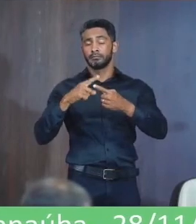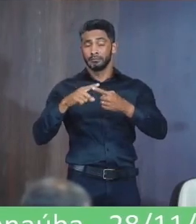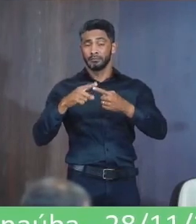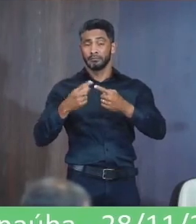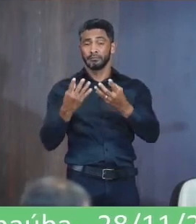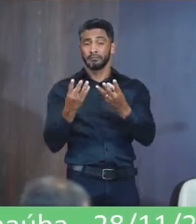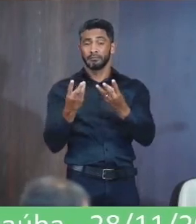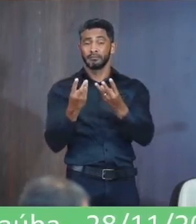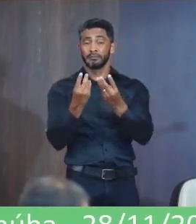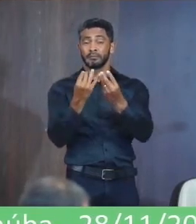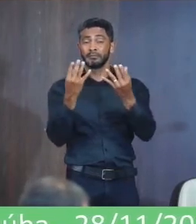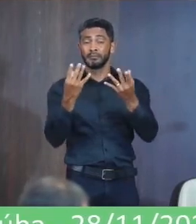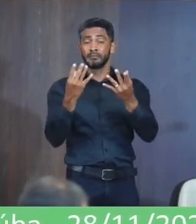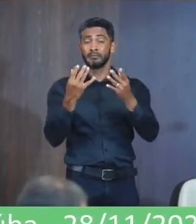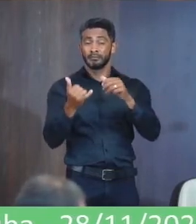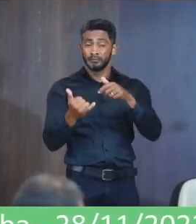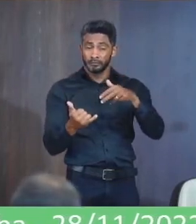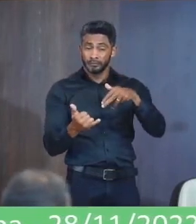acidentes No local